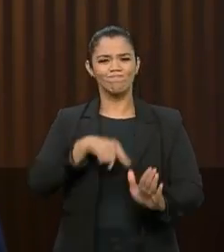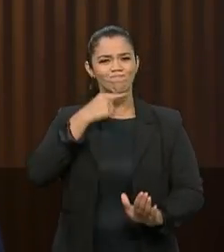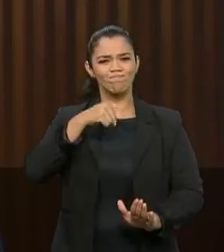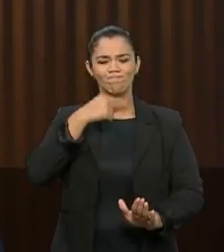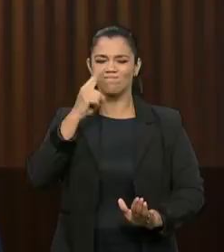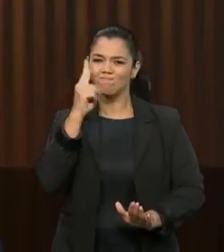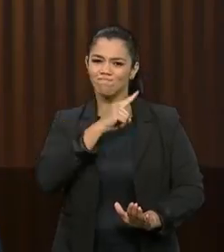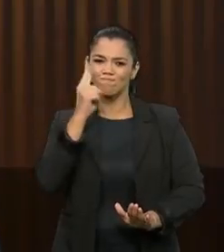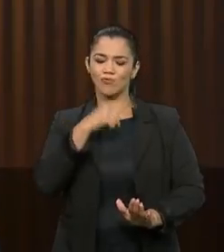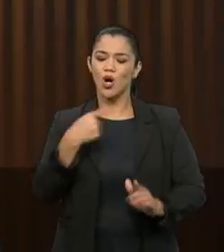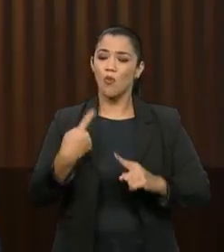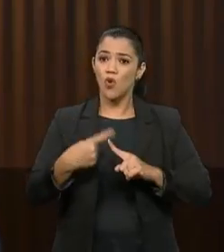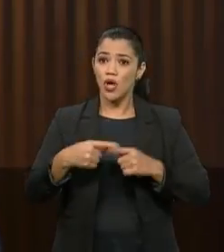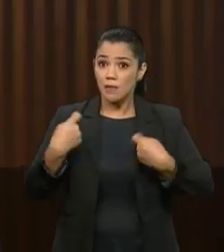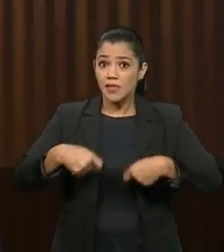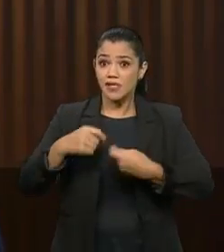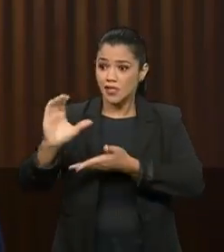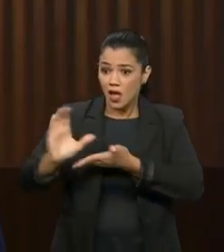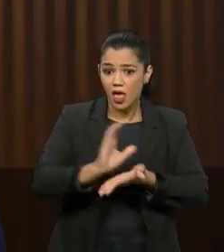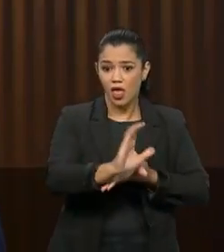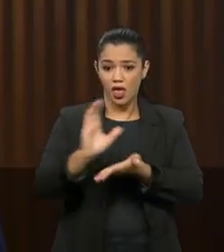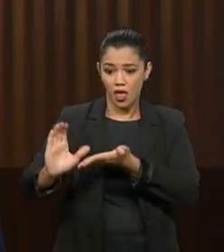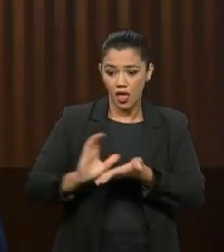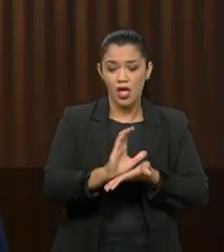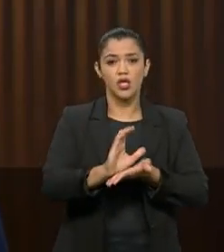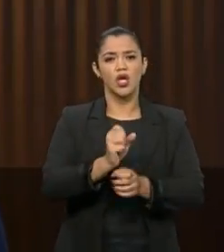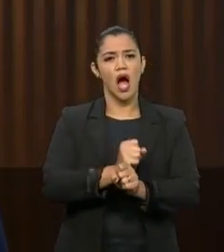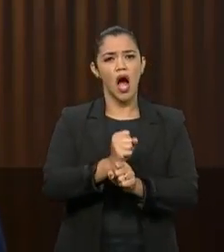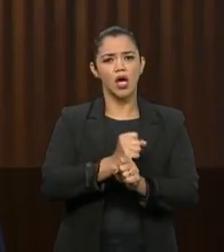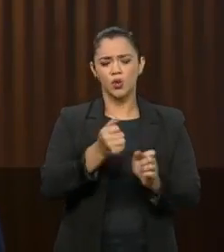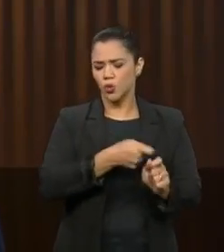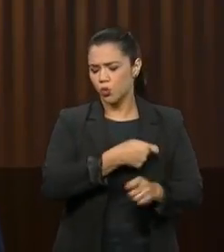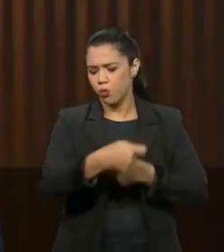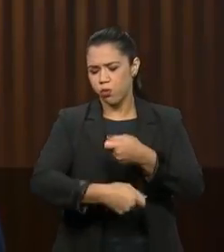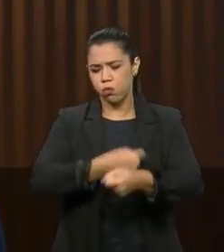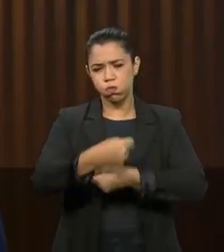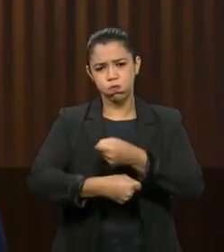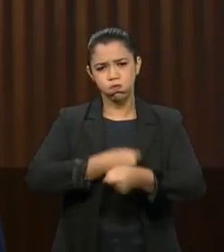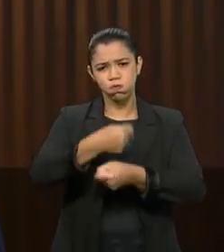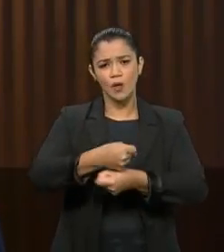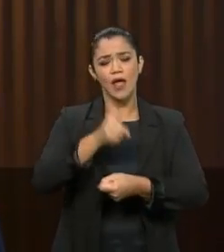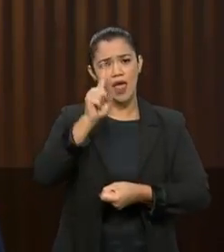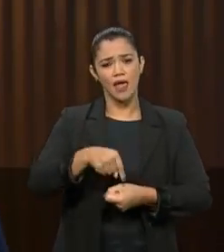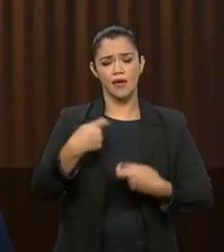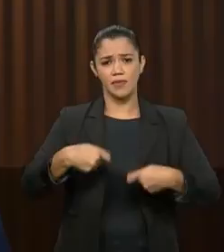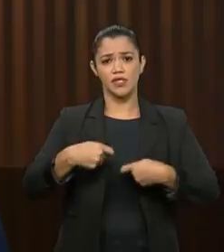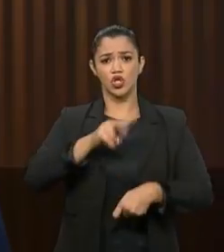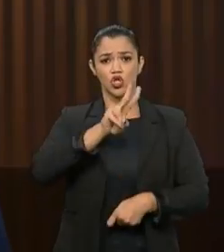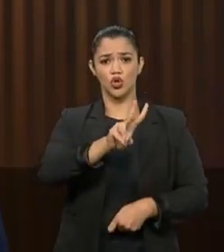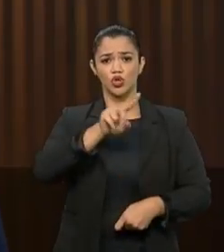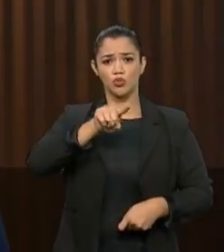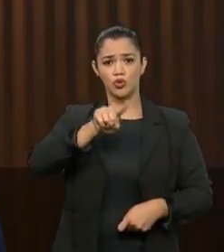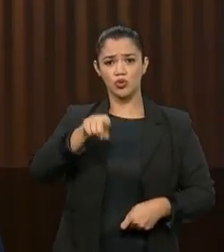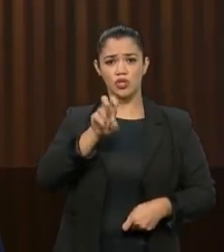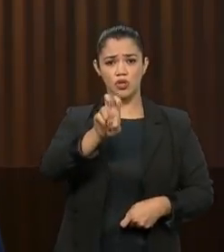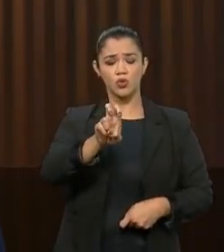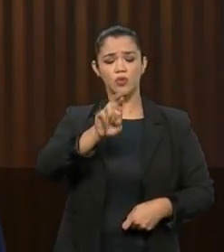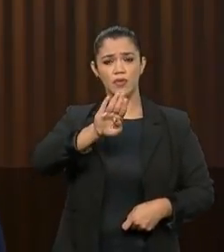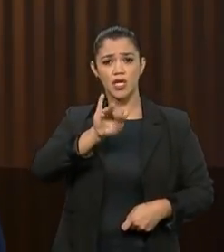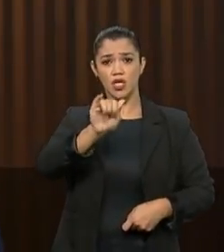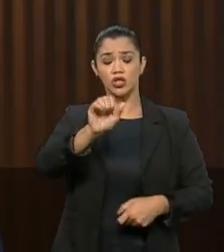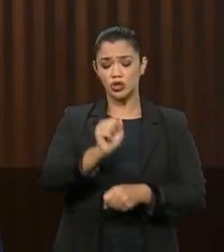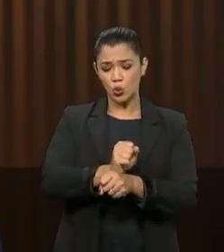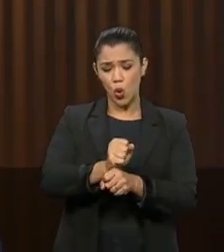frente ao que precisa ser investido todos os anos. São necessários R$ 2,5 bilhões por ano